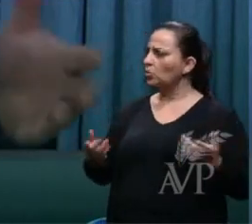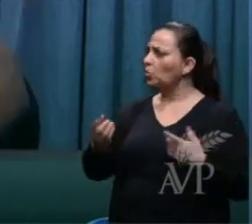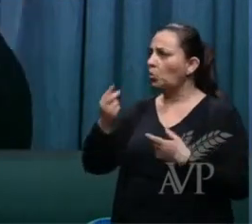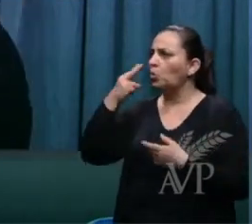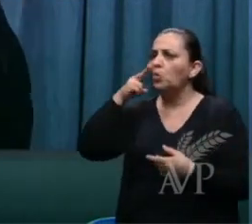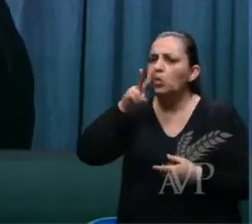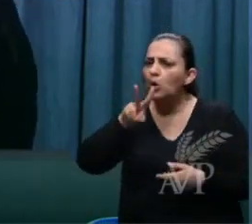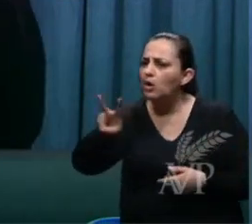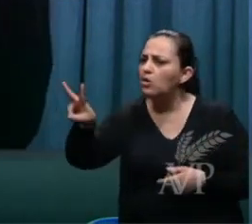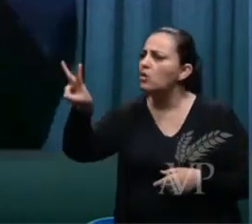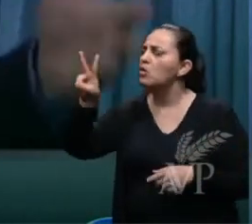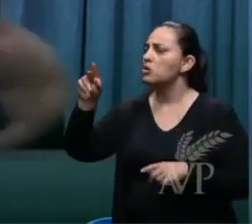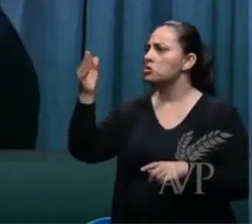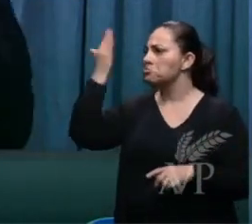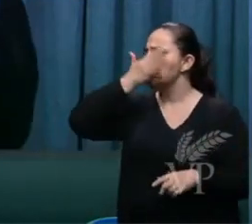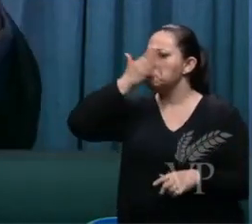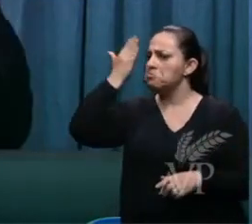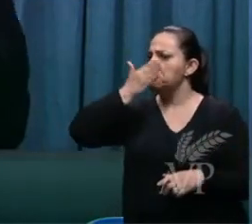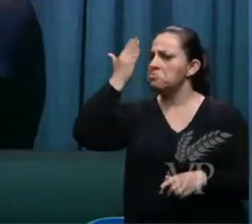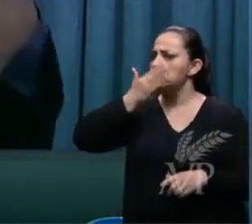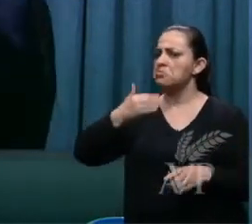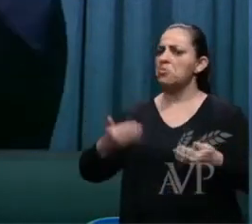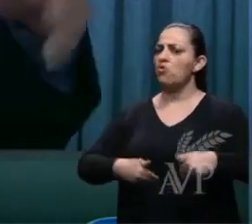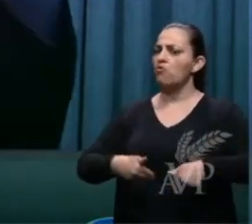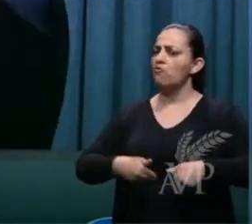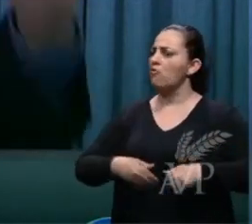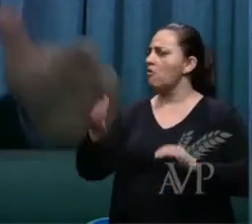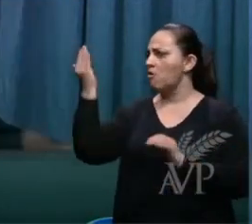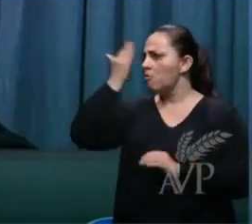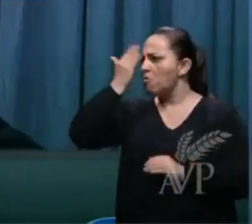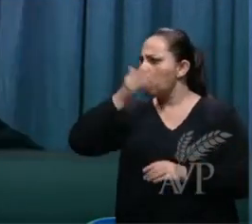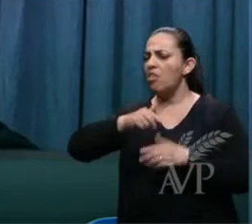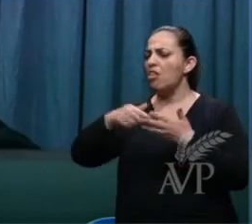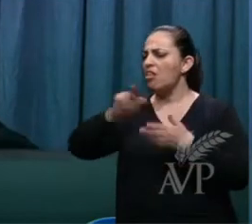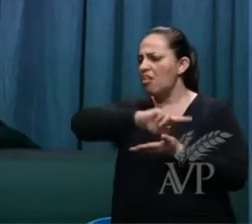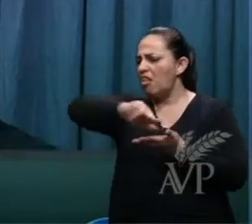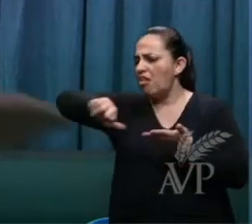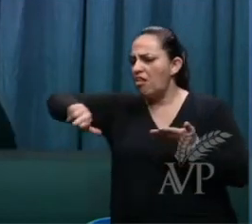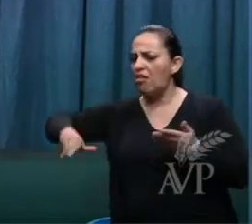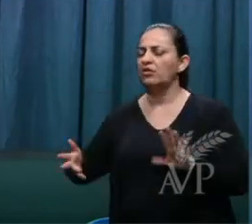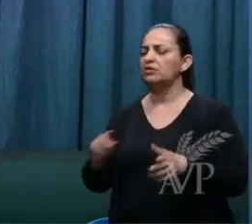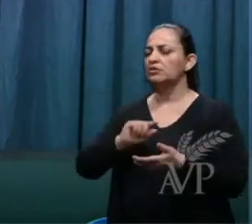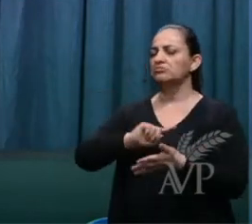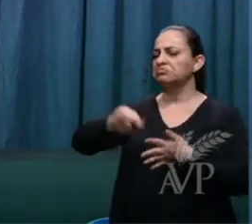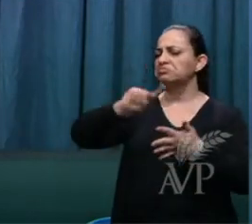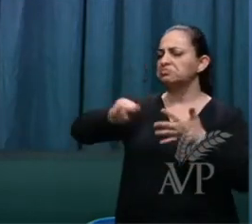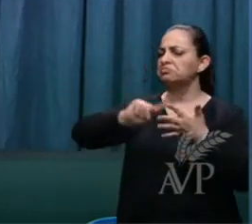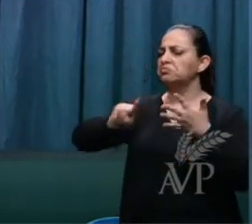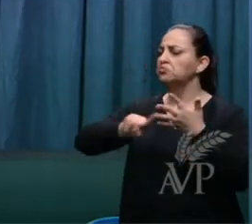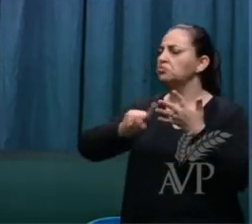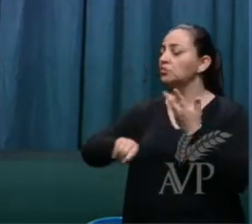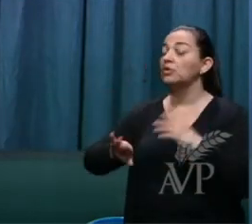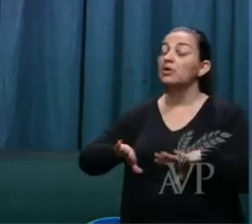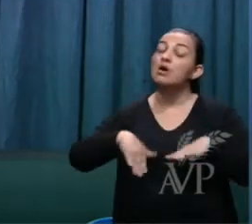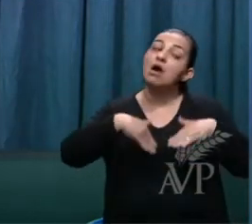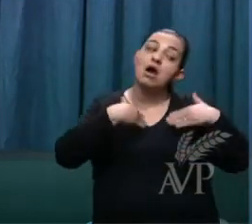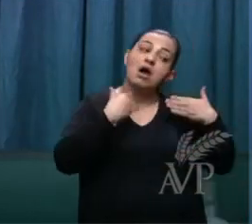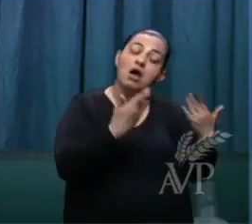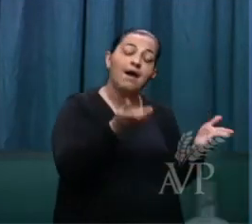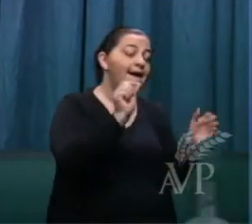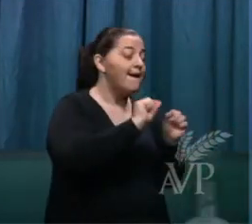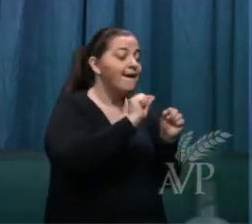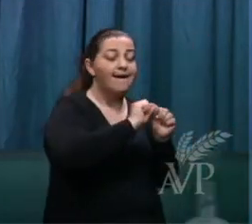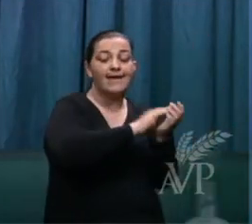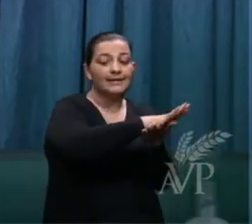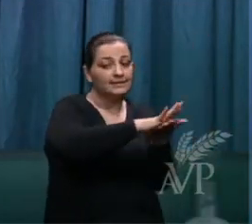vimos não te vimos com sede com fome nu isso e aquilo quando não fizeste um desses pequeninos a